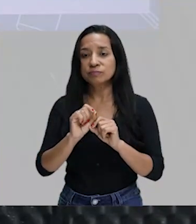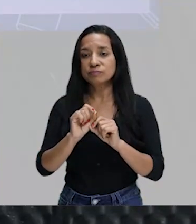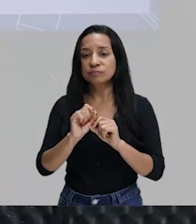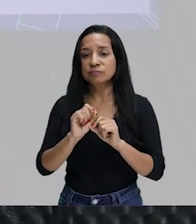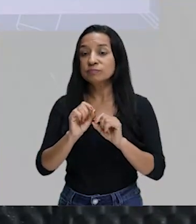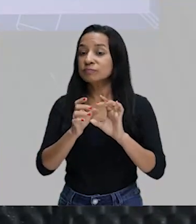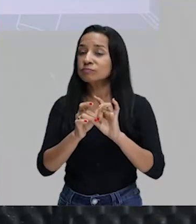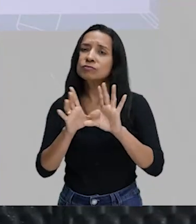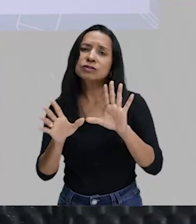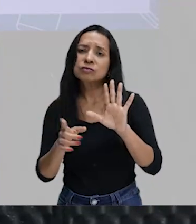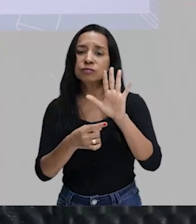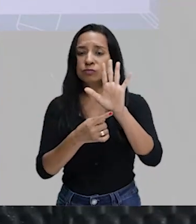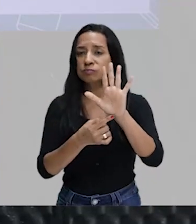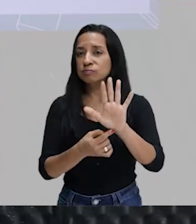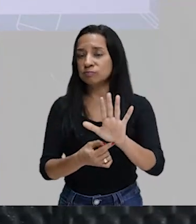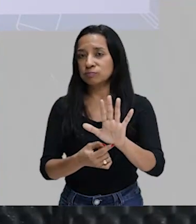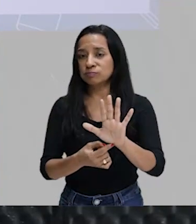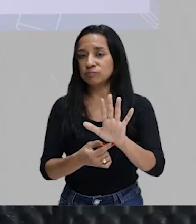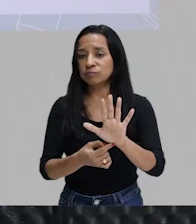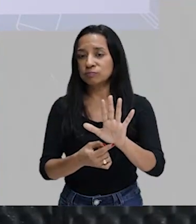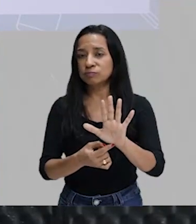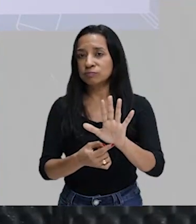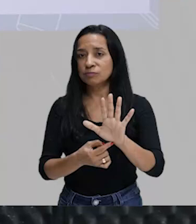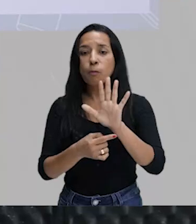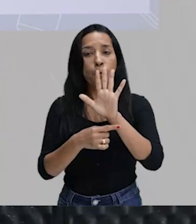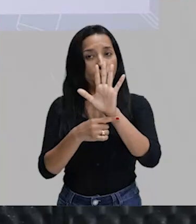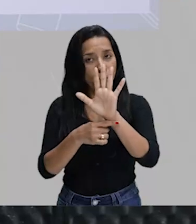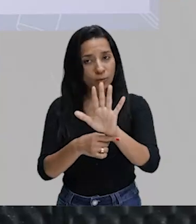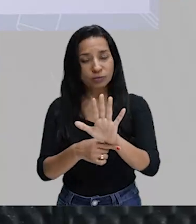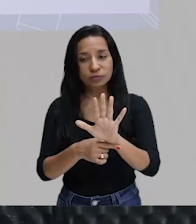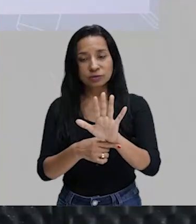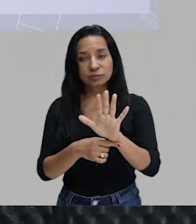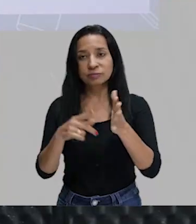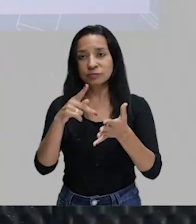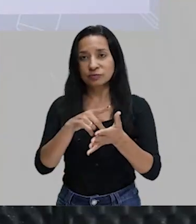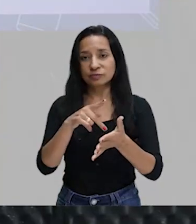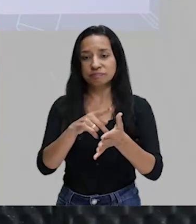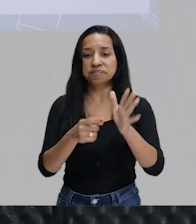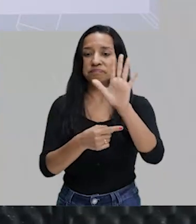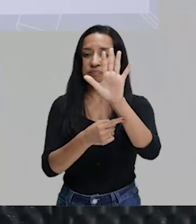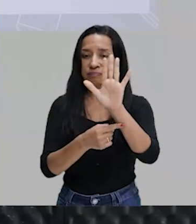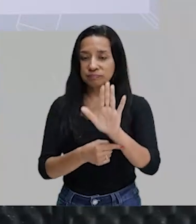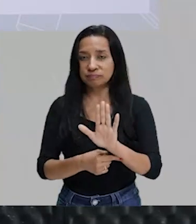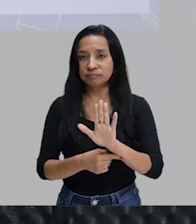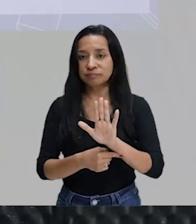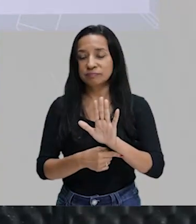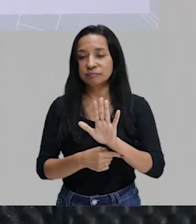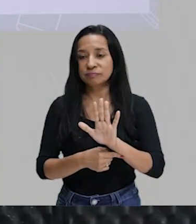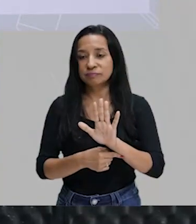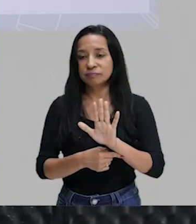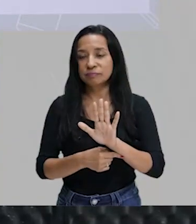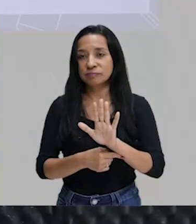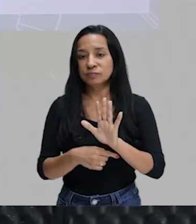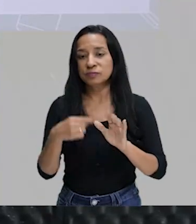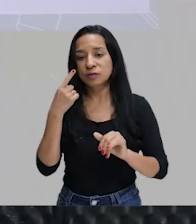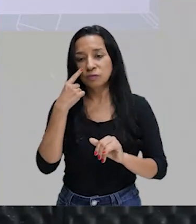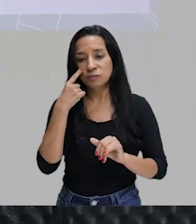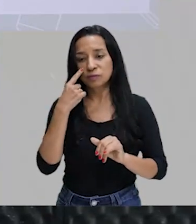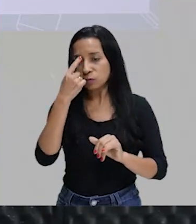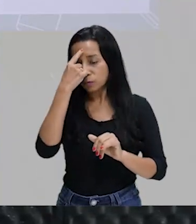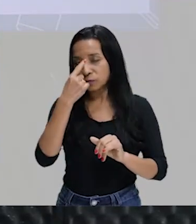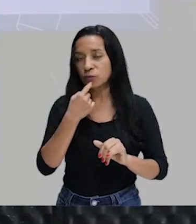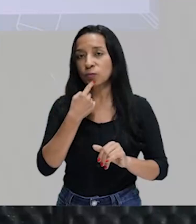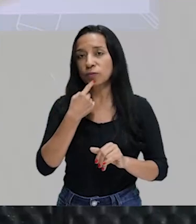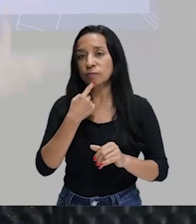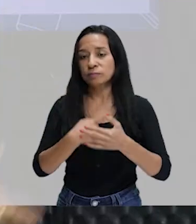Aparente, né, fica mais... Dá pra amostrar, né, como dizia minha avó, amostrado. E aí a gente vê, eu trouxe até aqui uma figura,